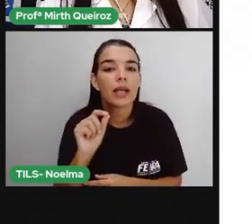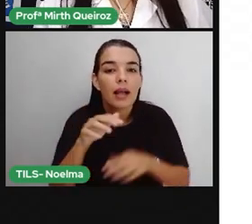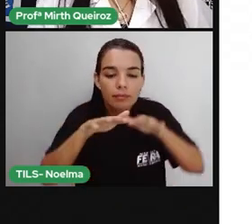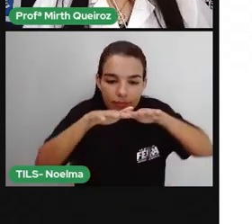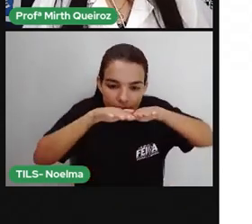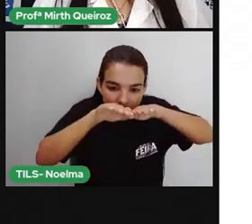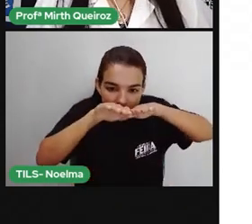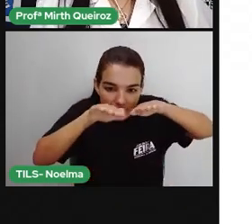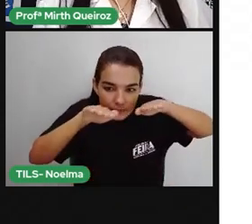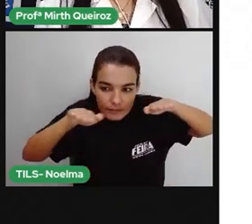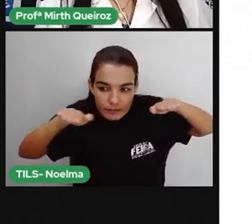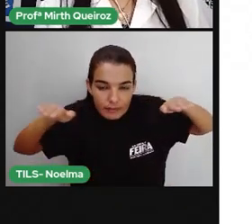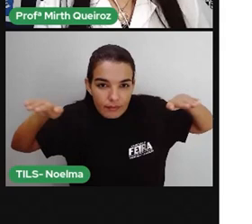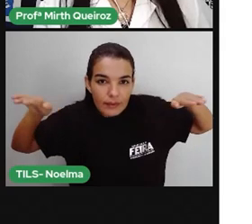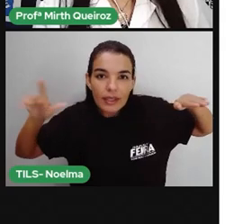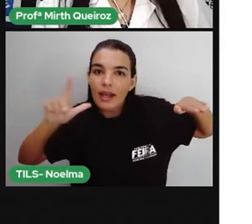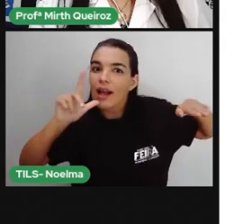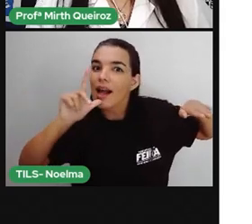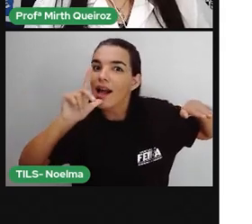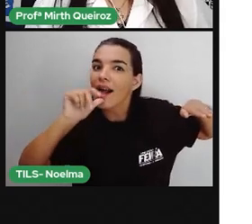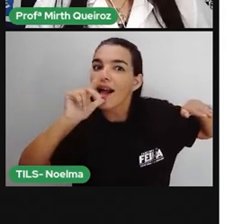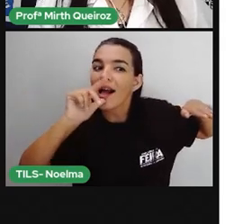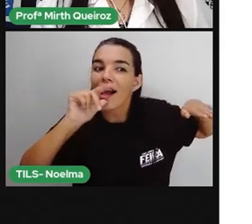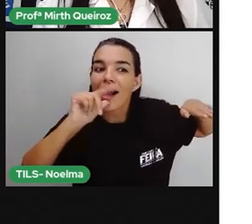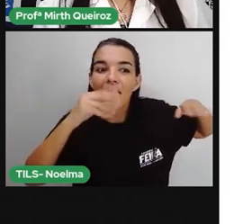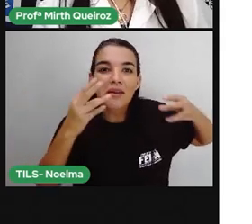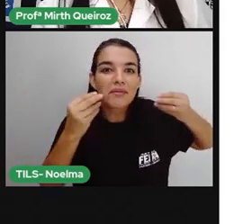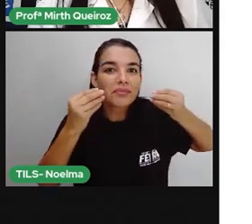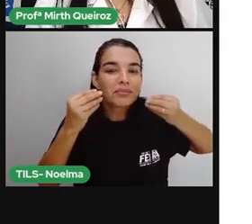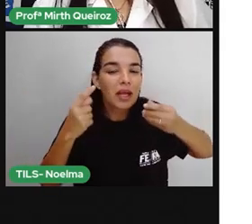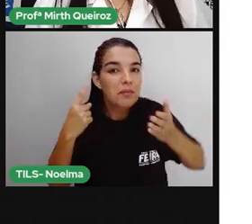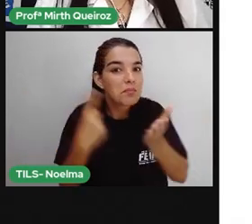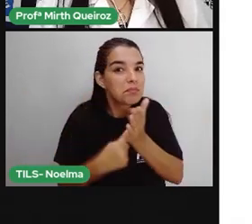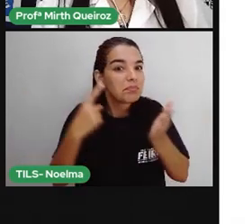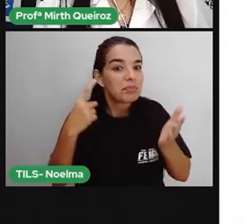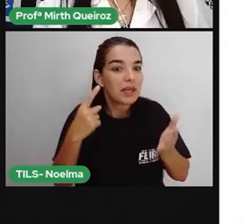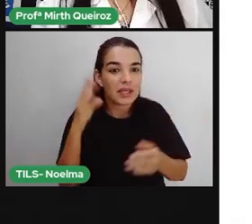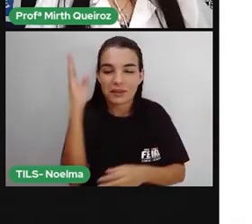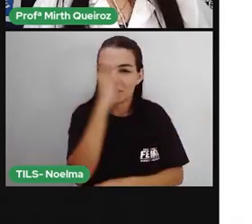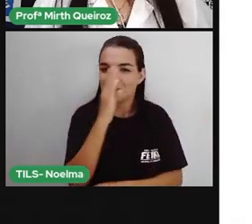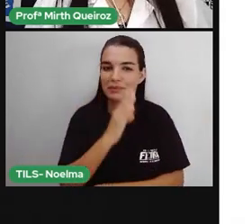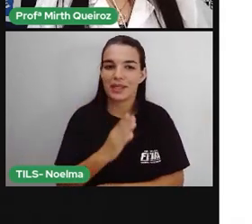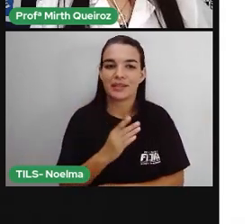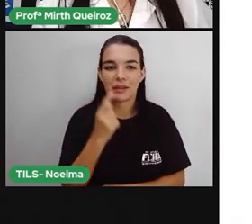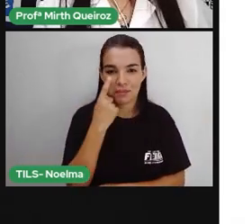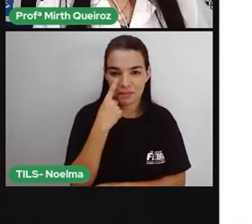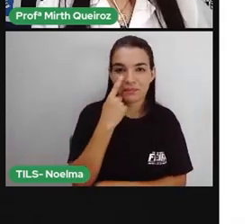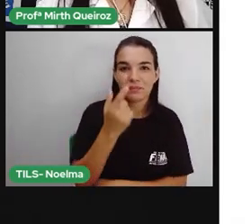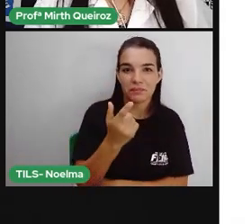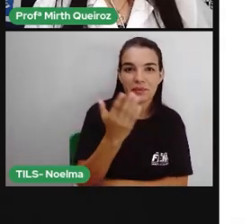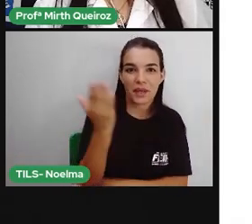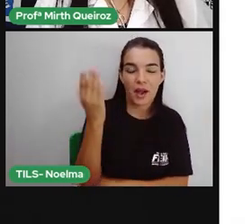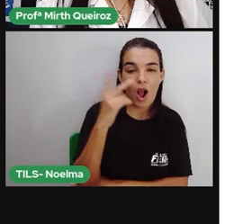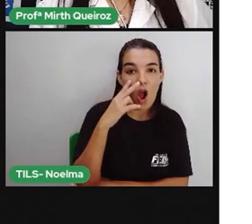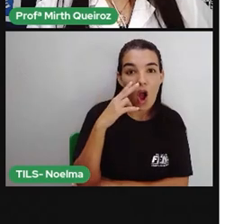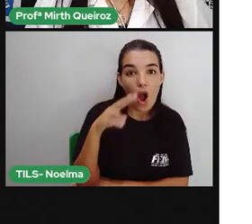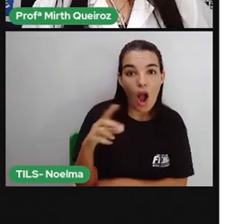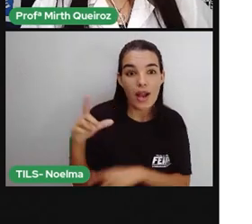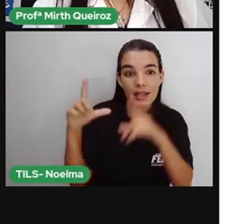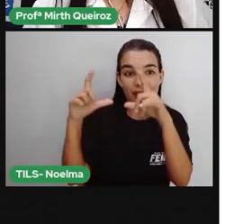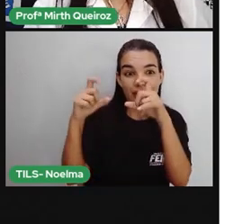planície inundada, sua marca registrada no Brasil. Olha aí, a quantidade